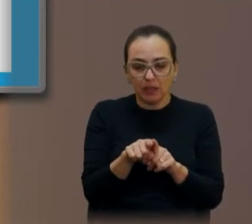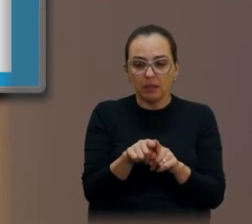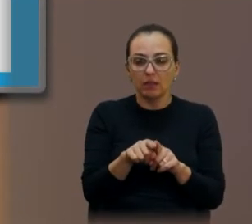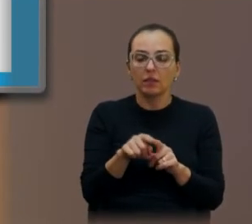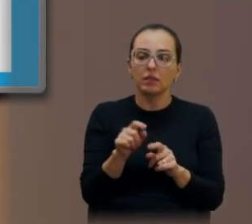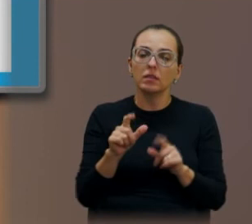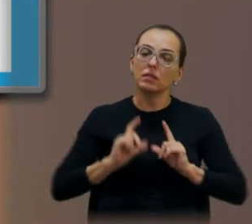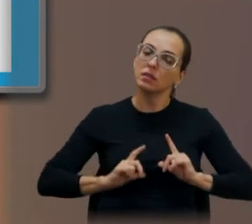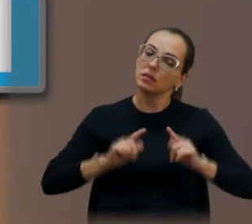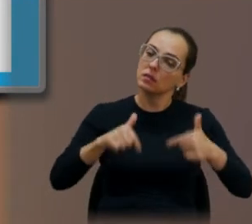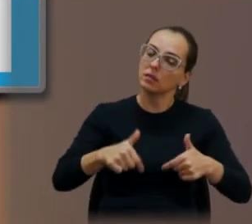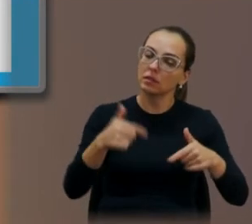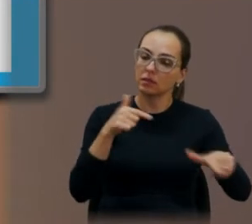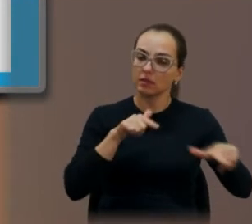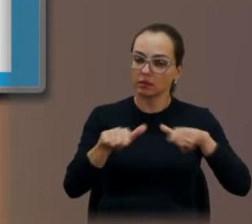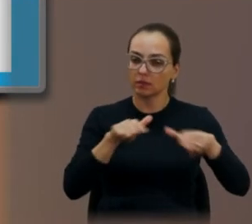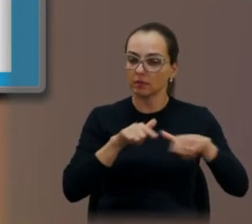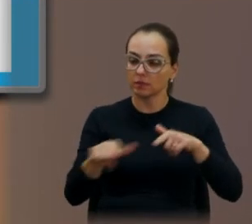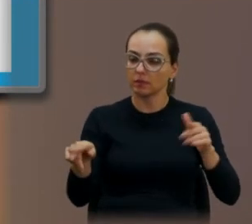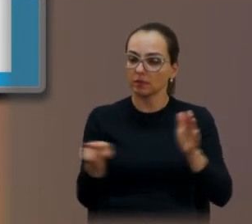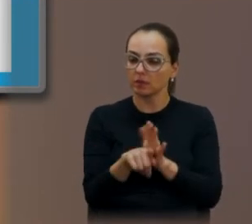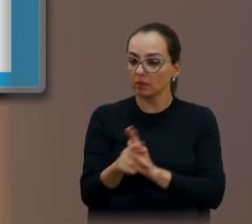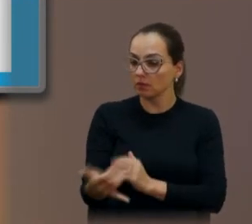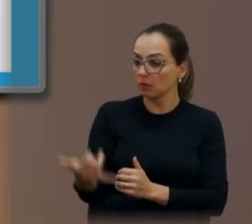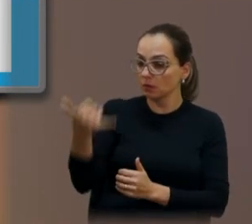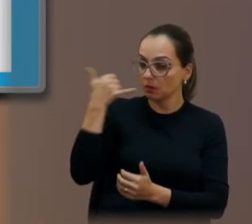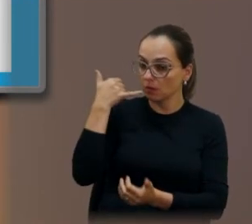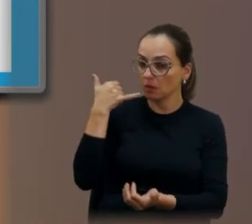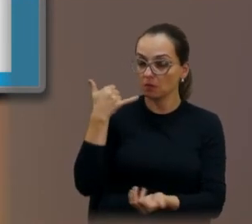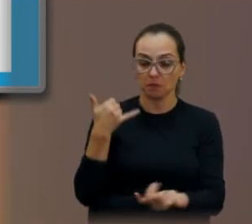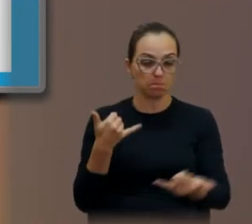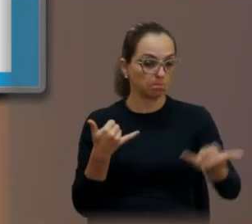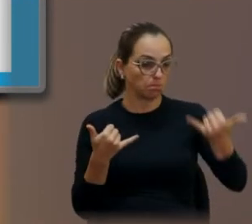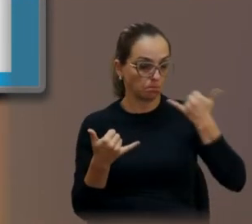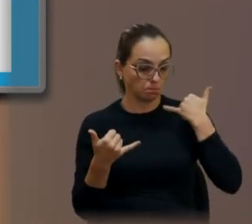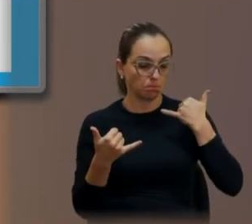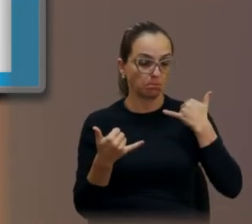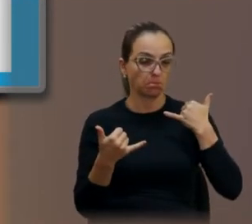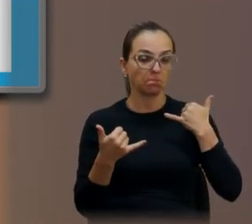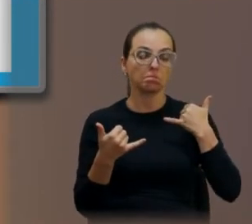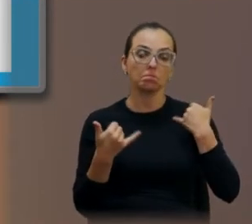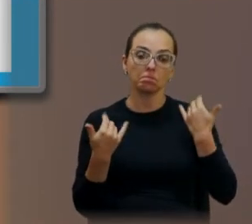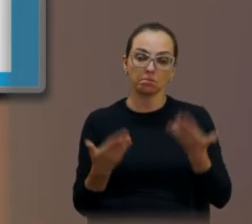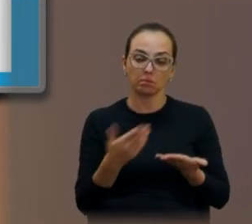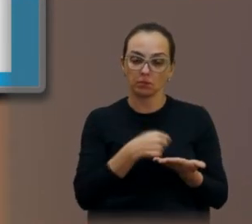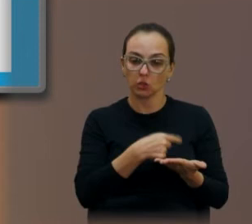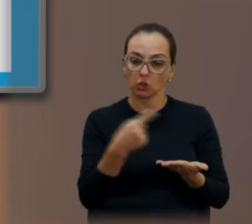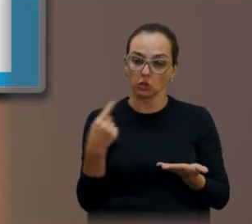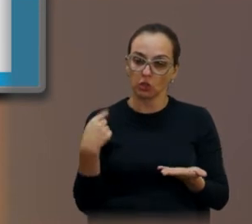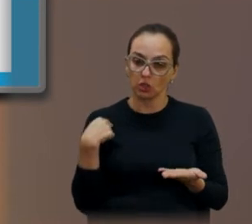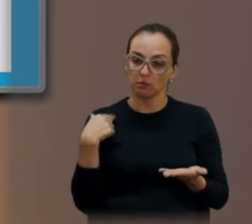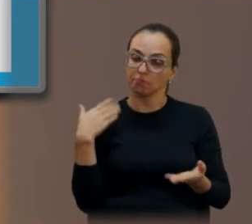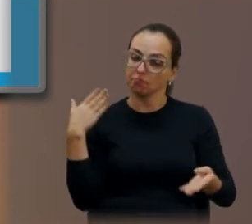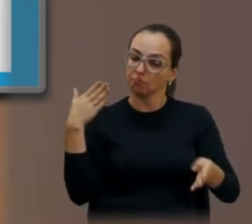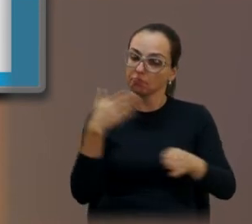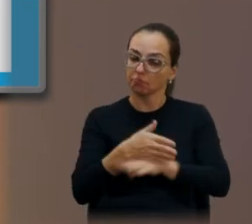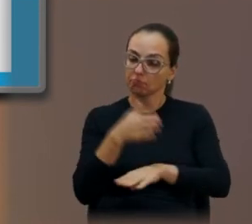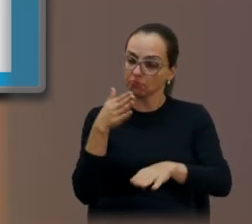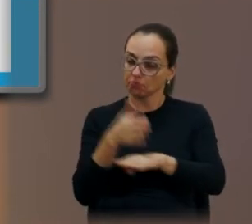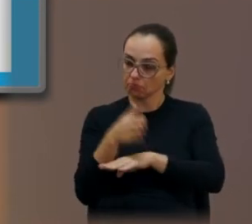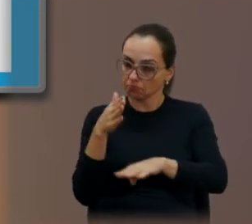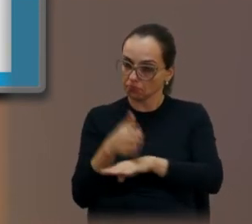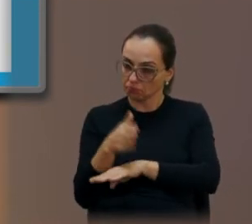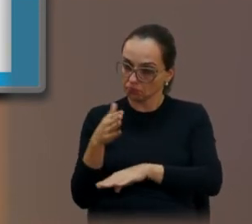quem está precisando de nós é só telefonar pelo Facebook, que nós estamos nessa casa aí diariamente